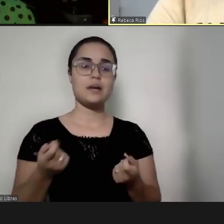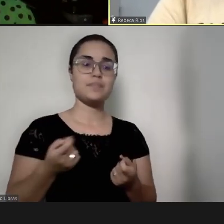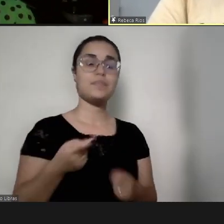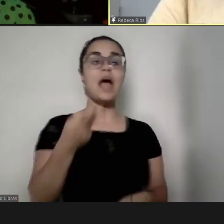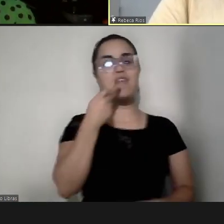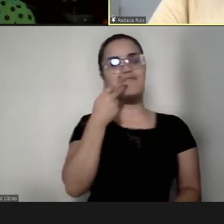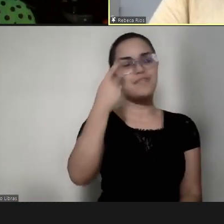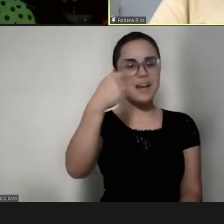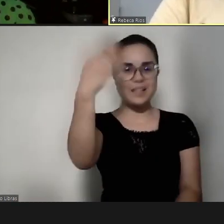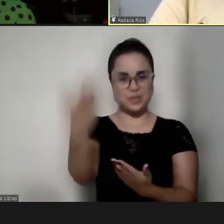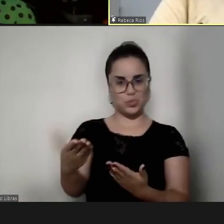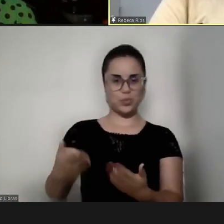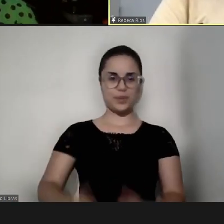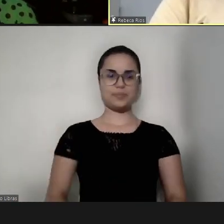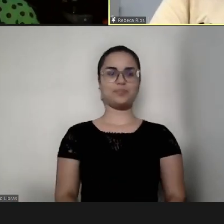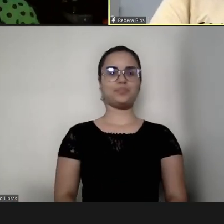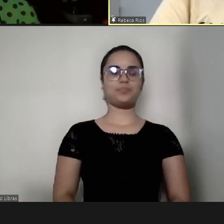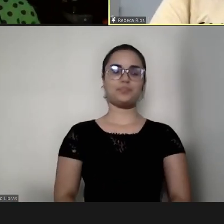palavra.